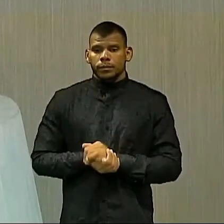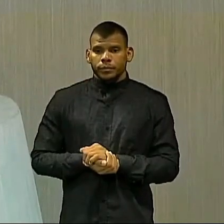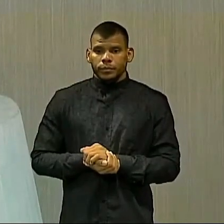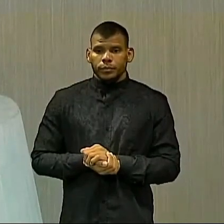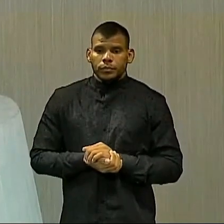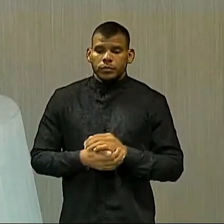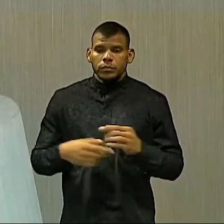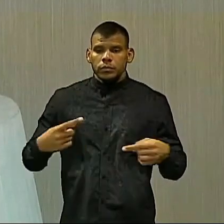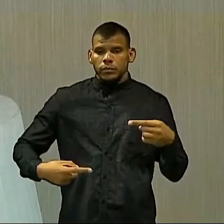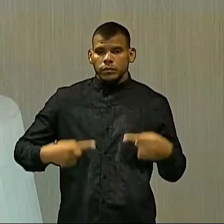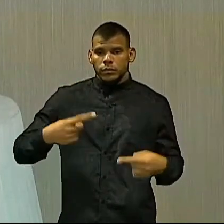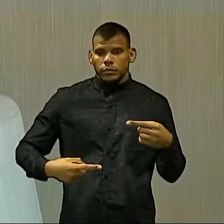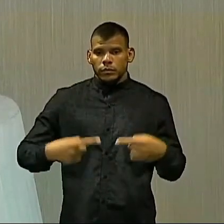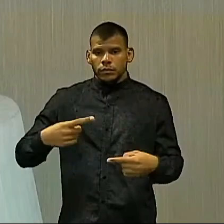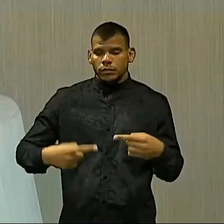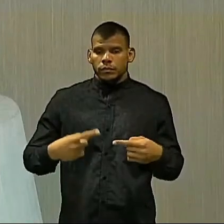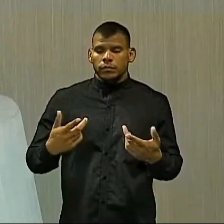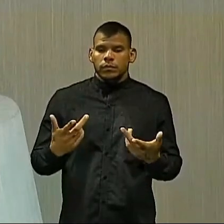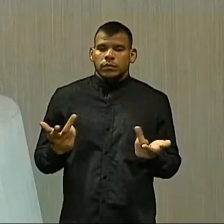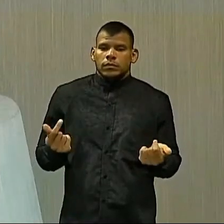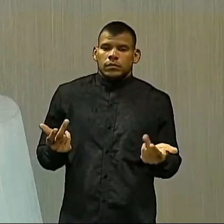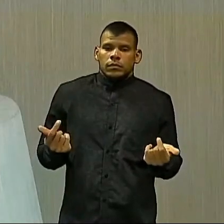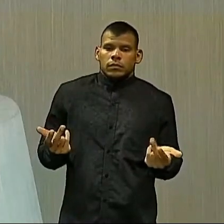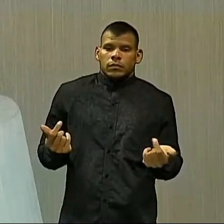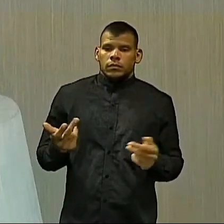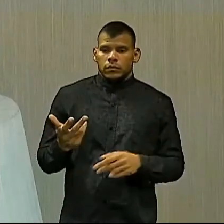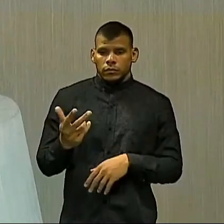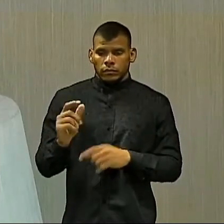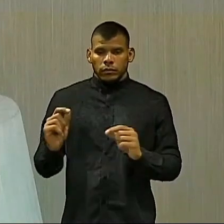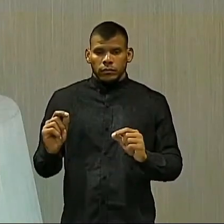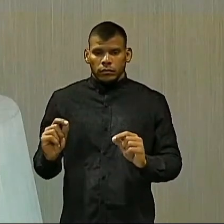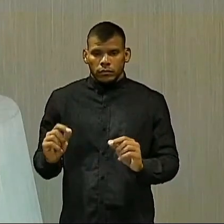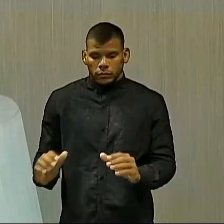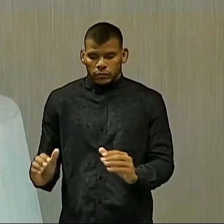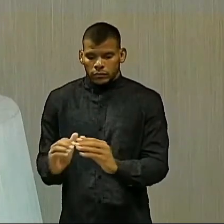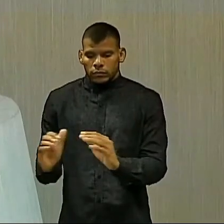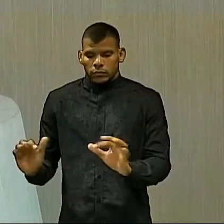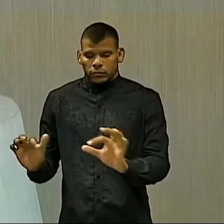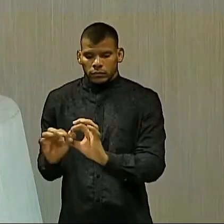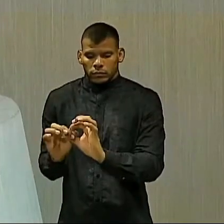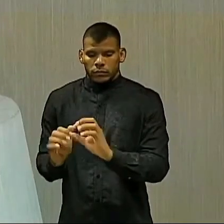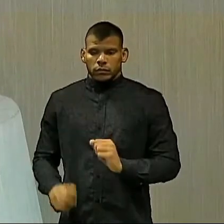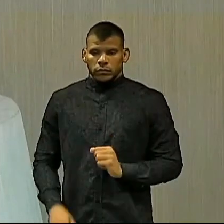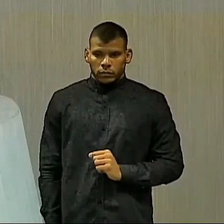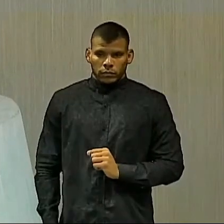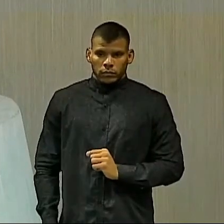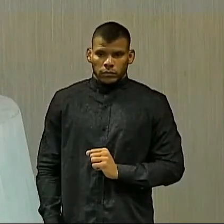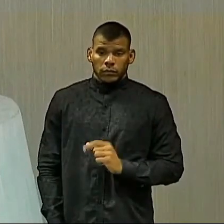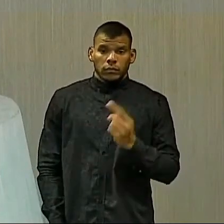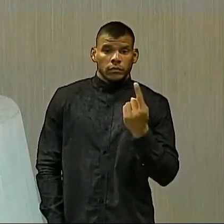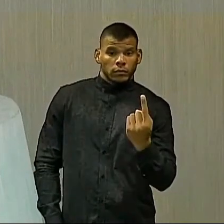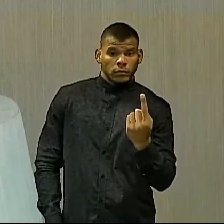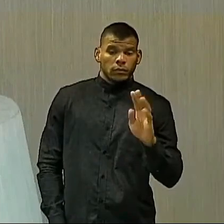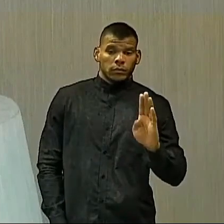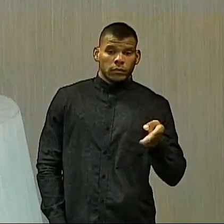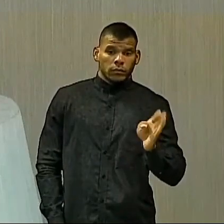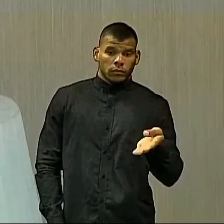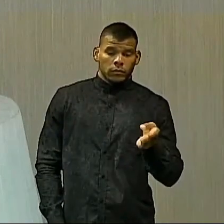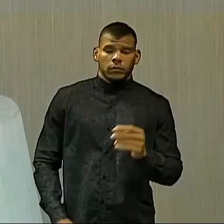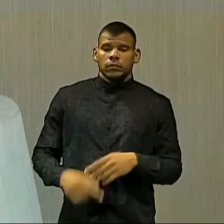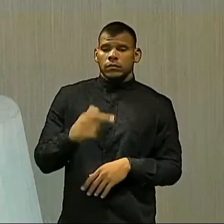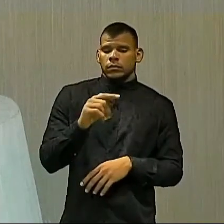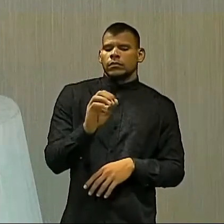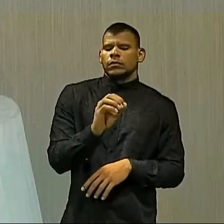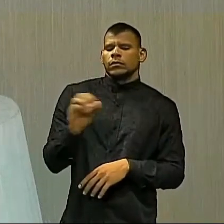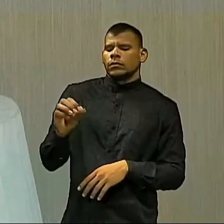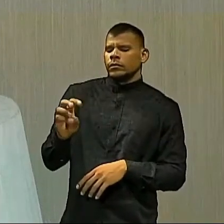problema político de acomodação de aliados. Foi 1 bilhão e 700